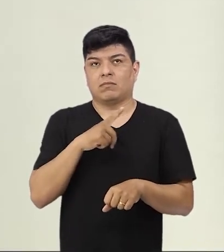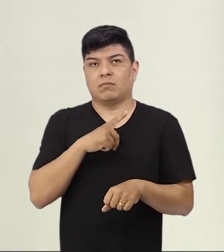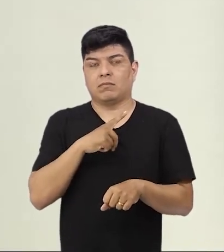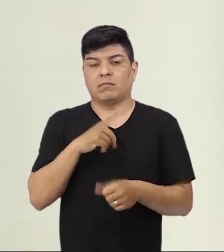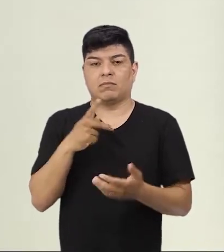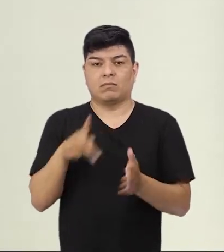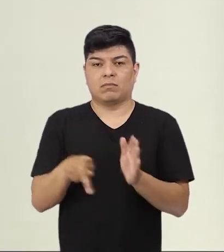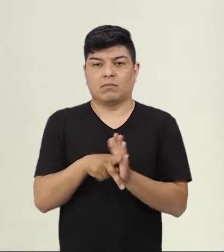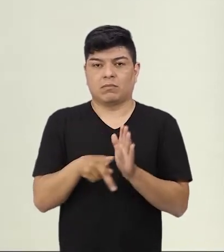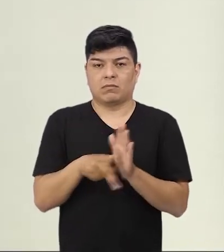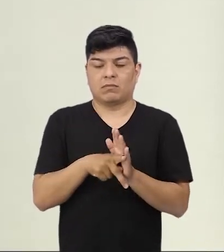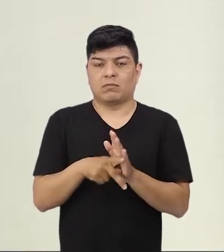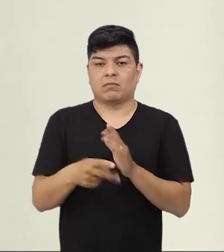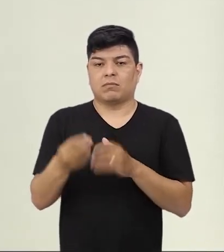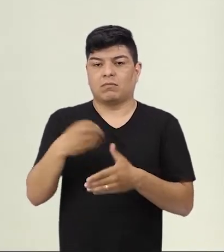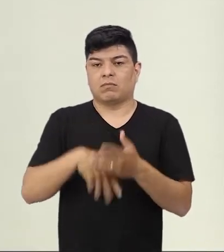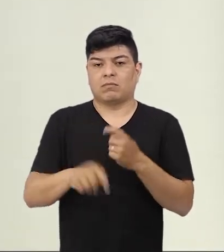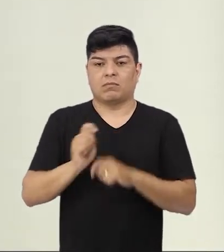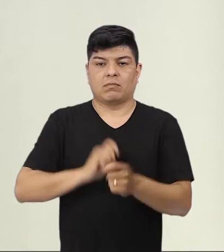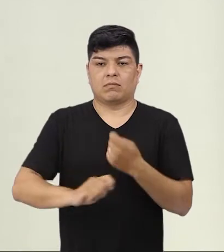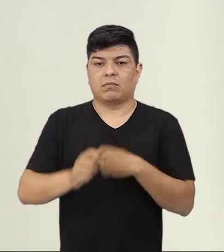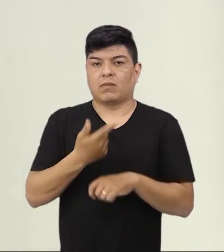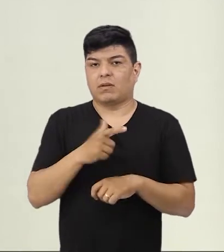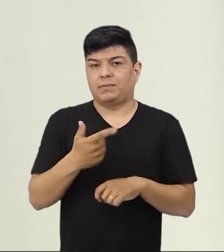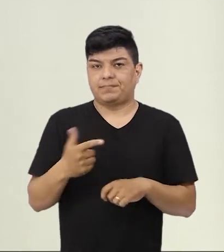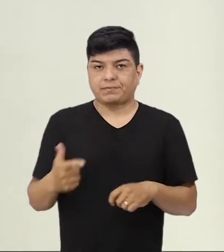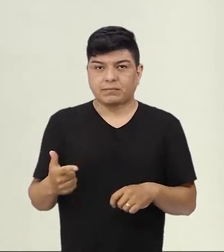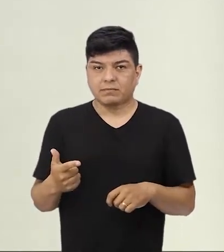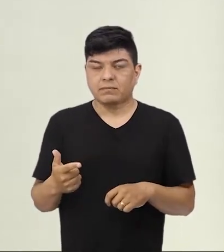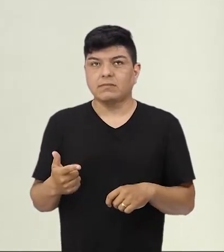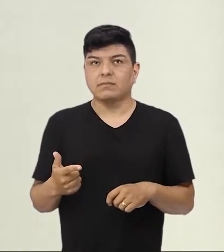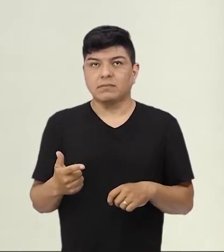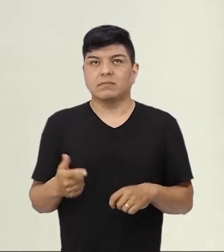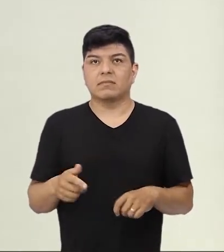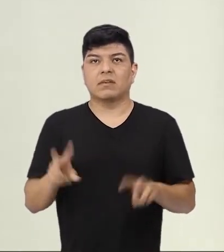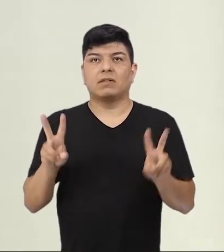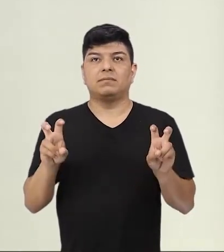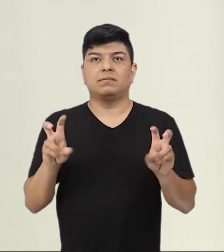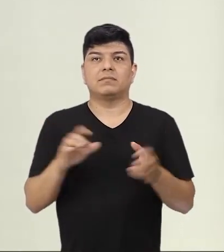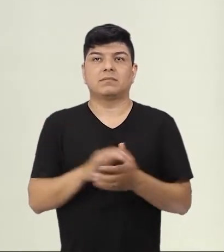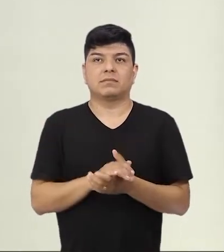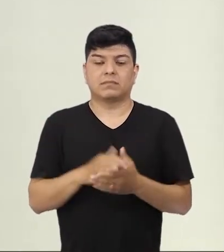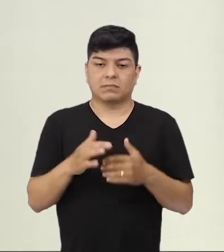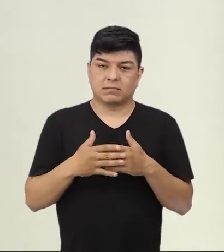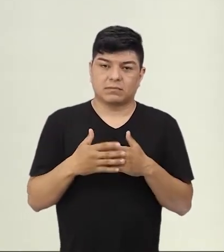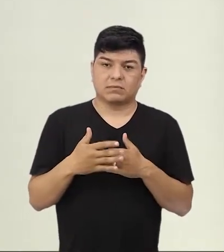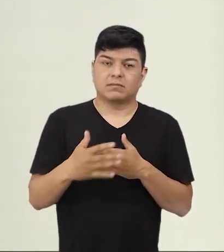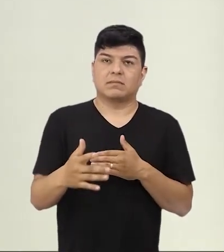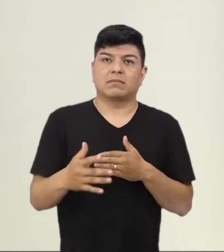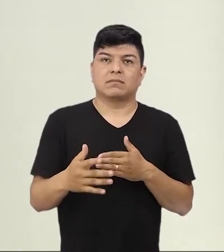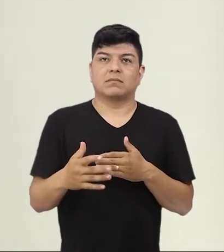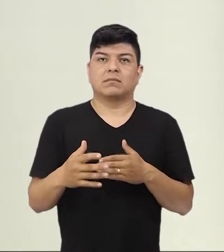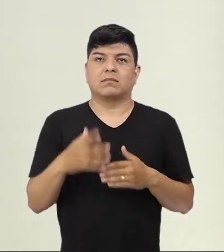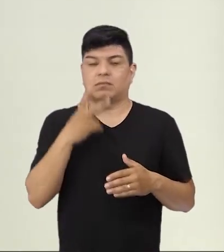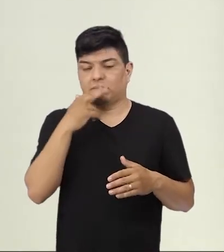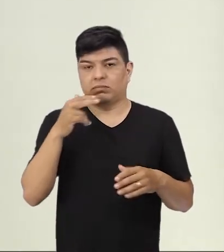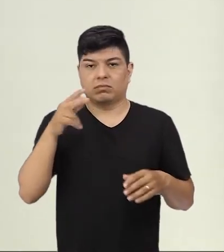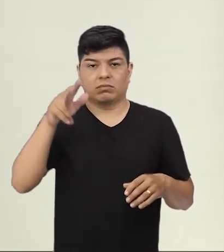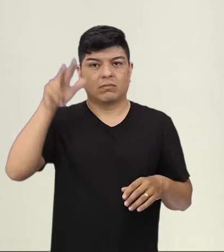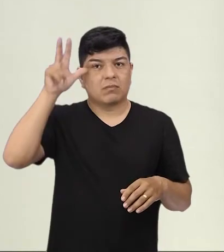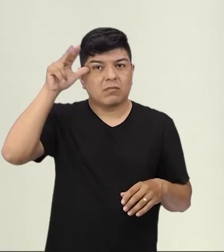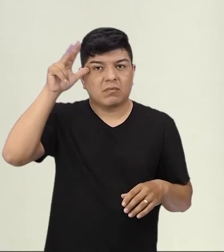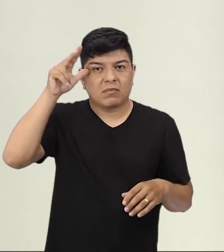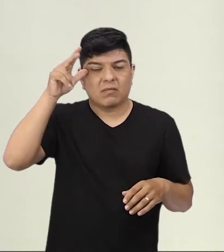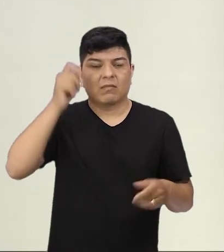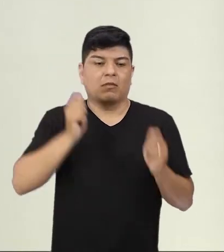concreto, dentro dessa economia. E aí a gente não tinha, né? Esse termo enxilhamento, ele vem a partir de corridas de cavalos, né?